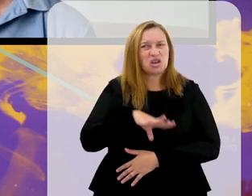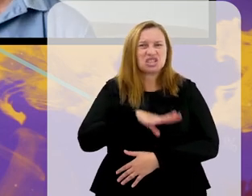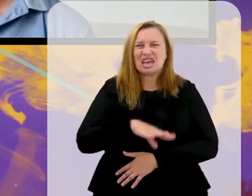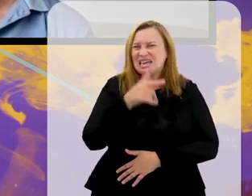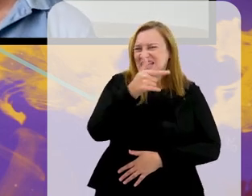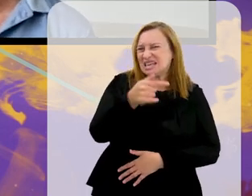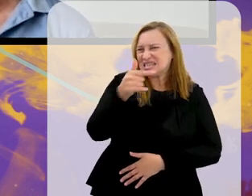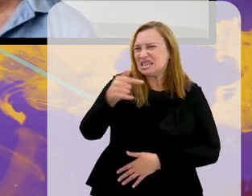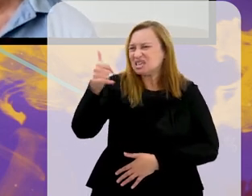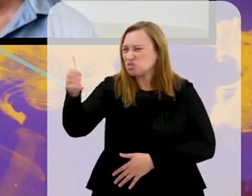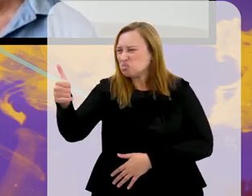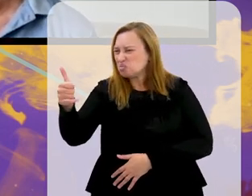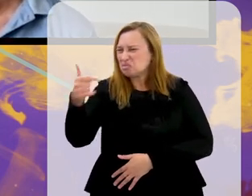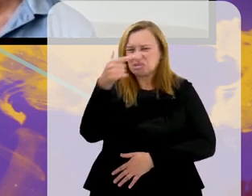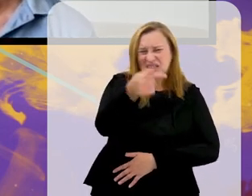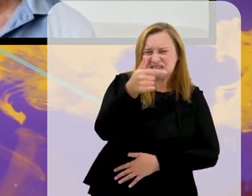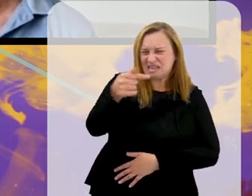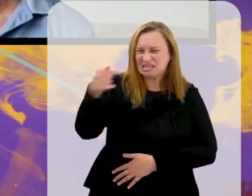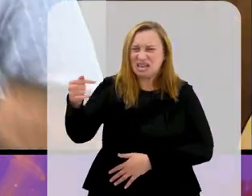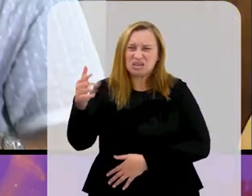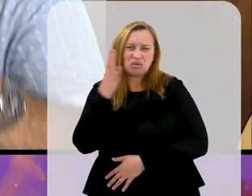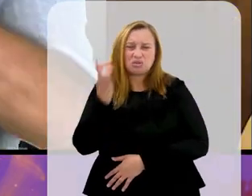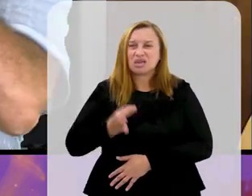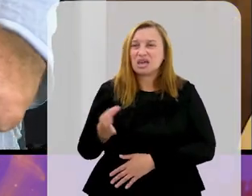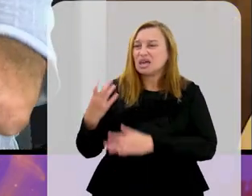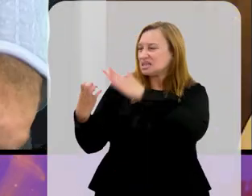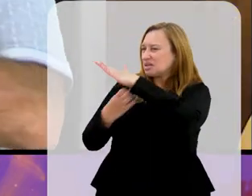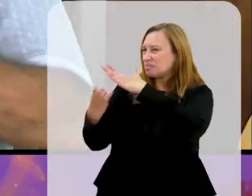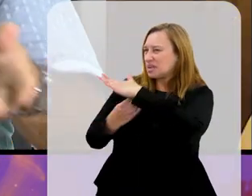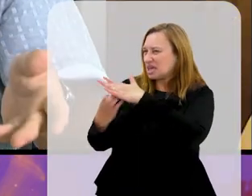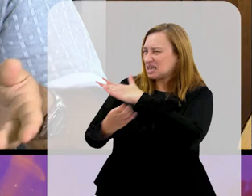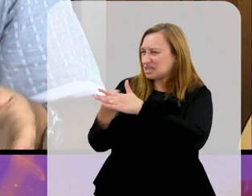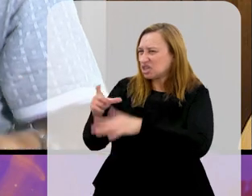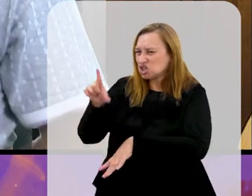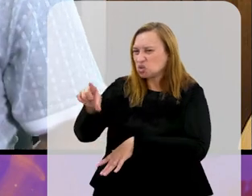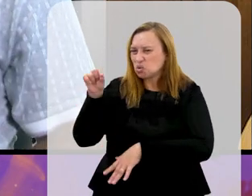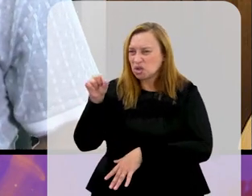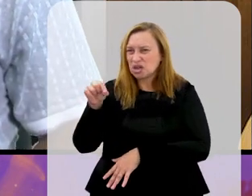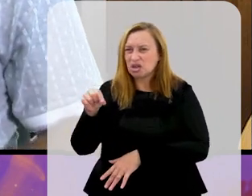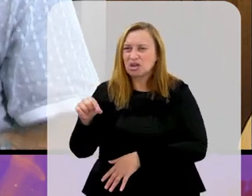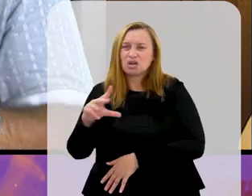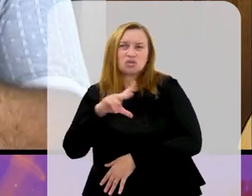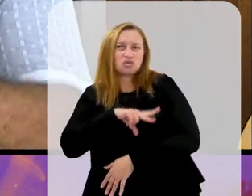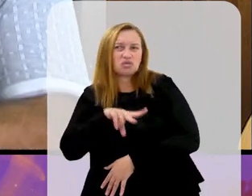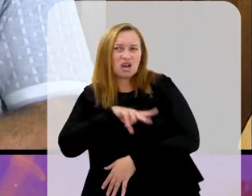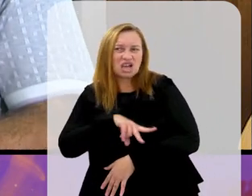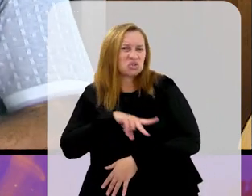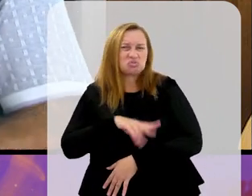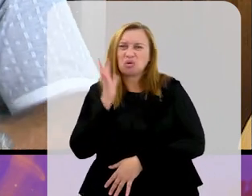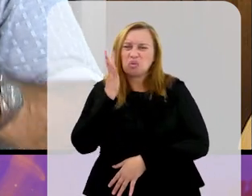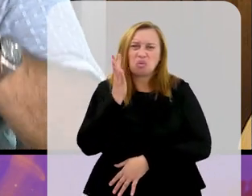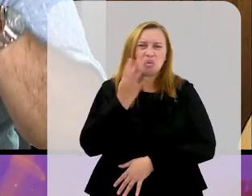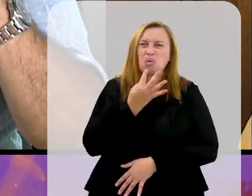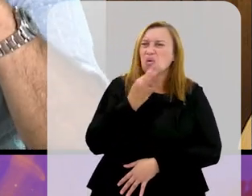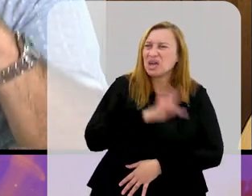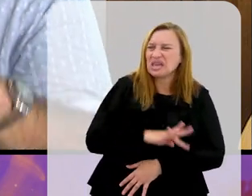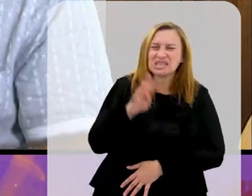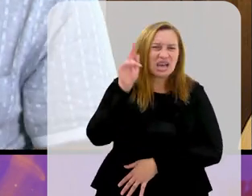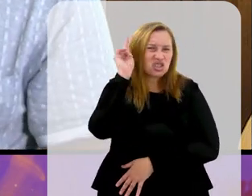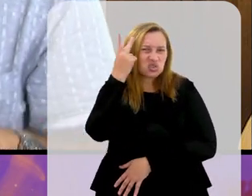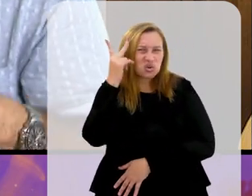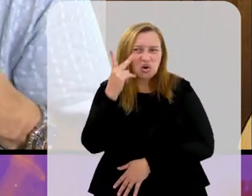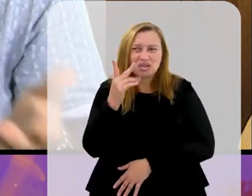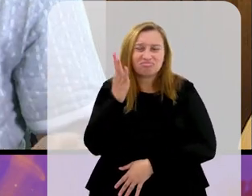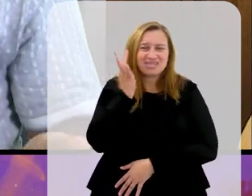é 771, 777, sei lá. Essa empresa aí que arrumaram lá para o Vasco, ela não sabe a história do Vasco.